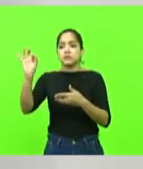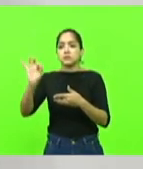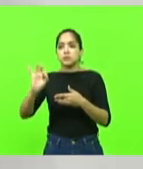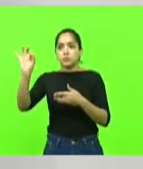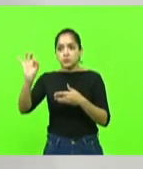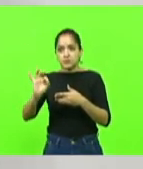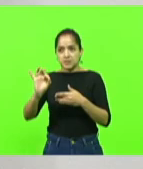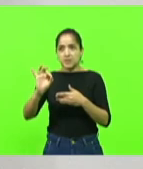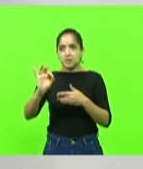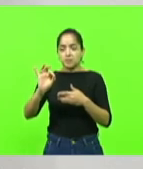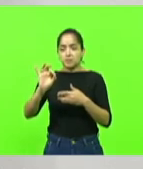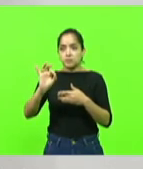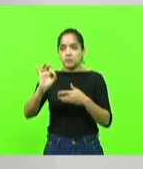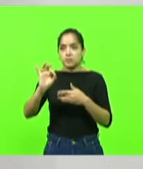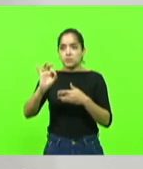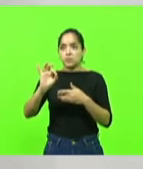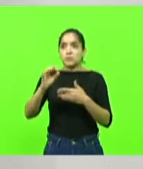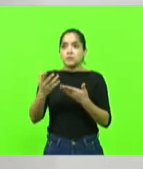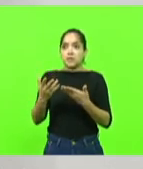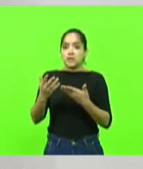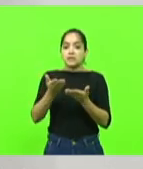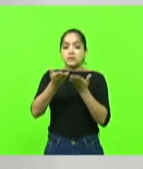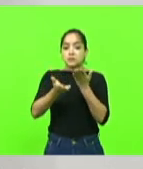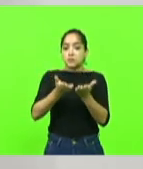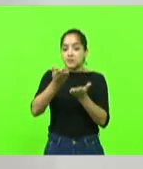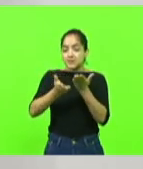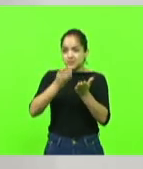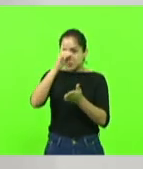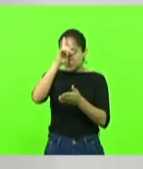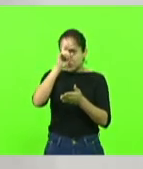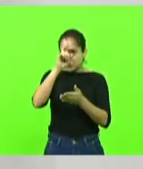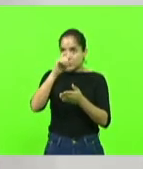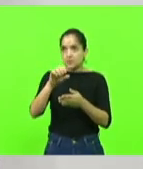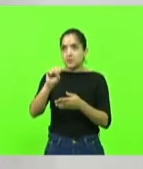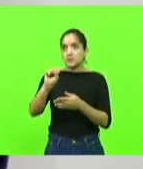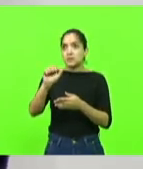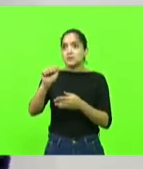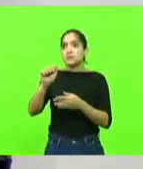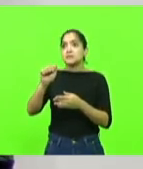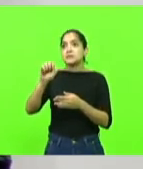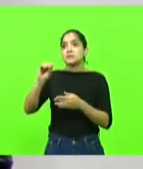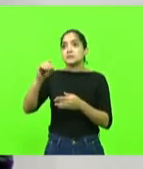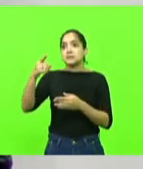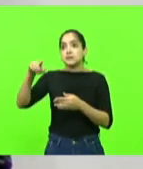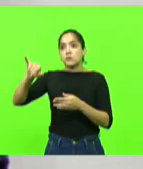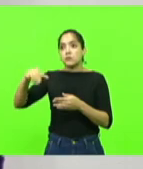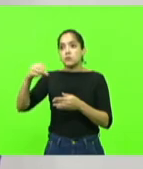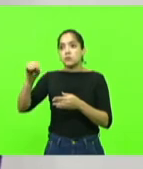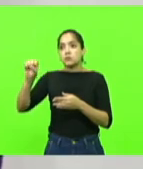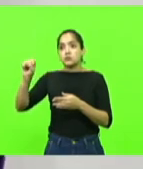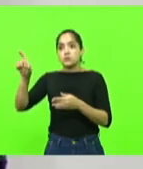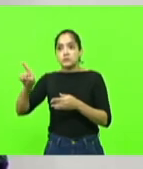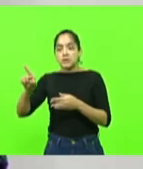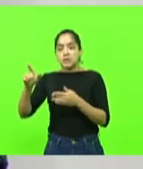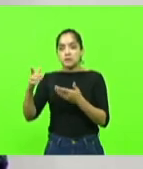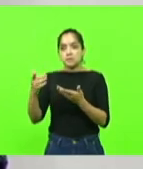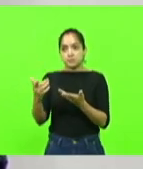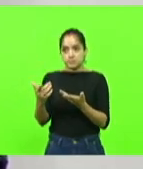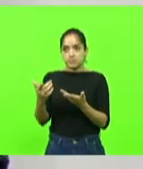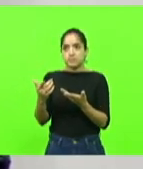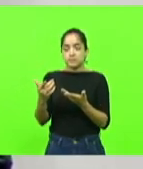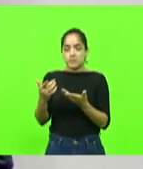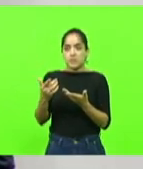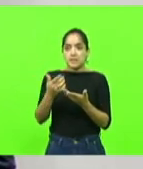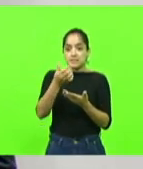atendidos pelo Hospital São José, que não são da nossa cidade. O Hospital São José está fazendo, às vezes, de hospital regional. Isso são